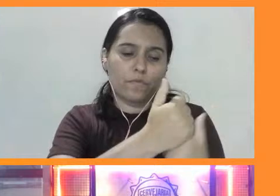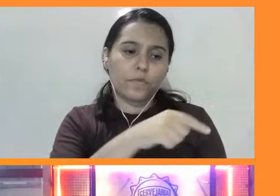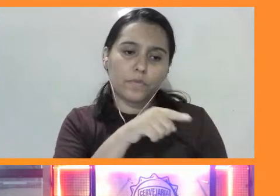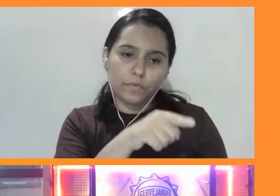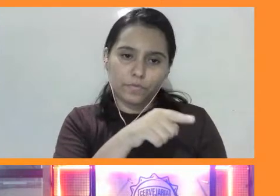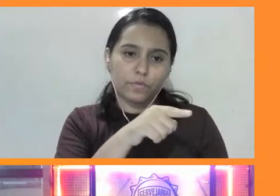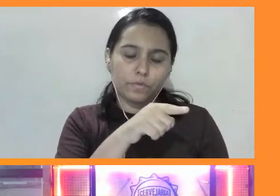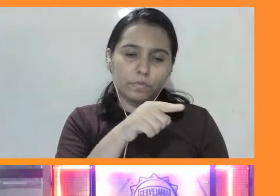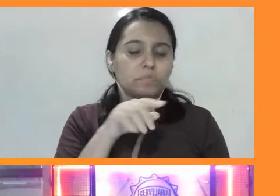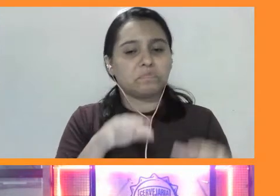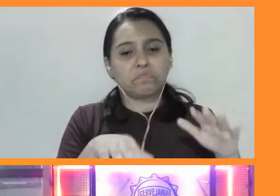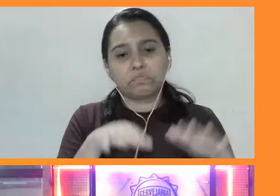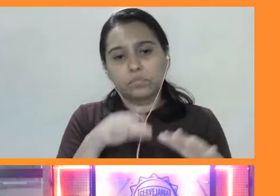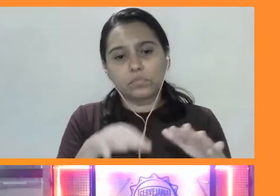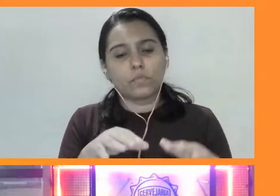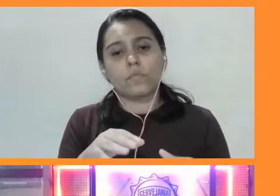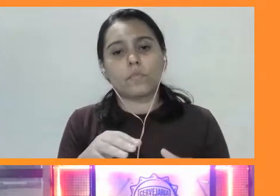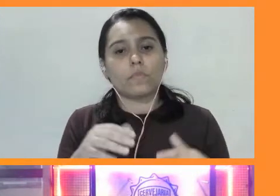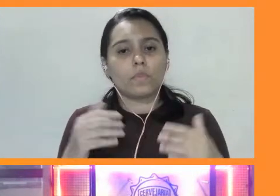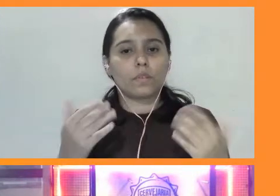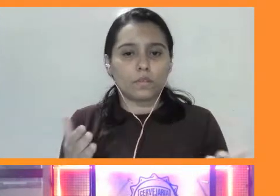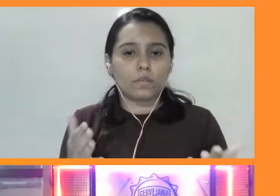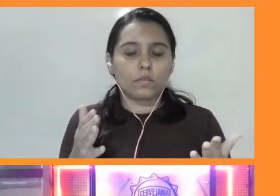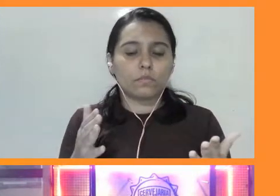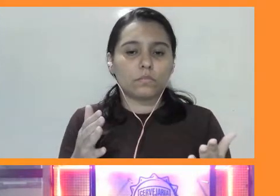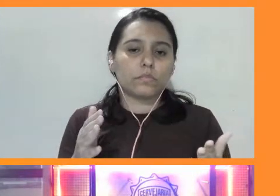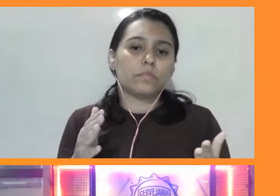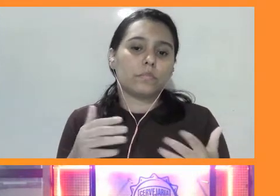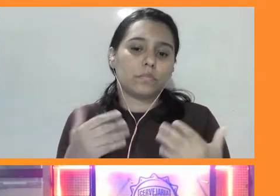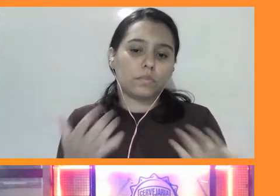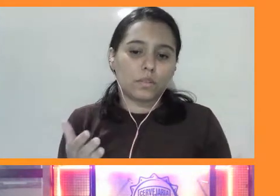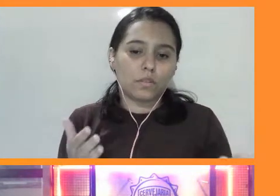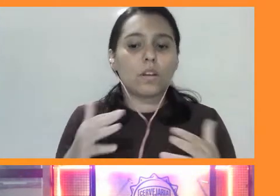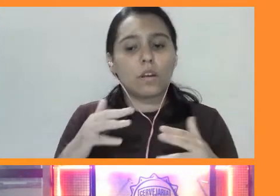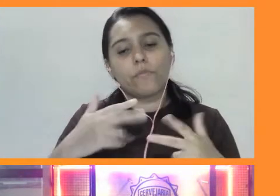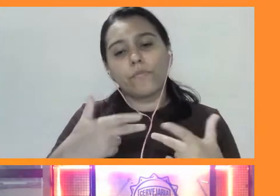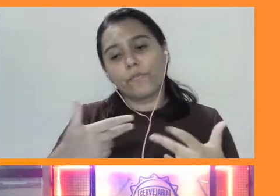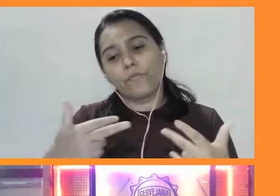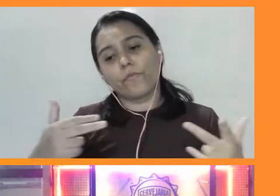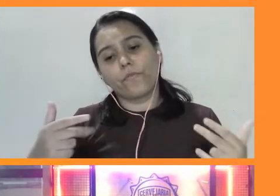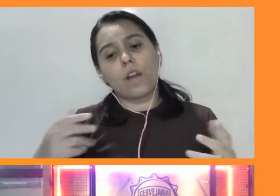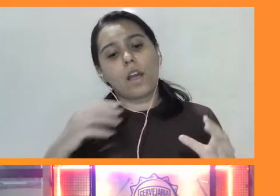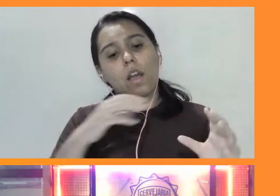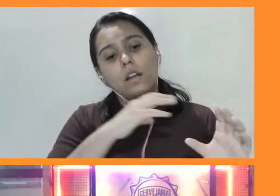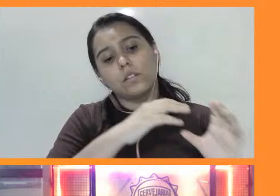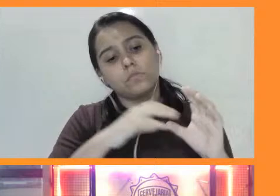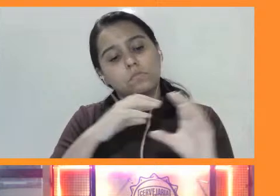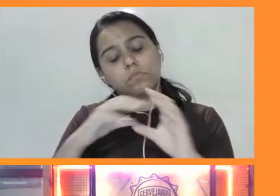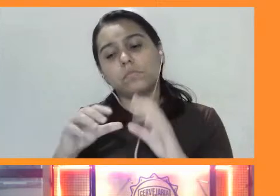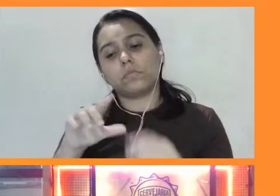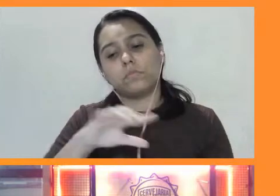na tentativa de evitar antropomorfismos, mas essa é a ideia, São várias mensagens possíveis de serem transmitidas.